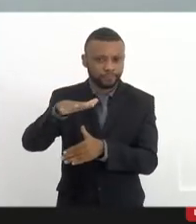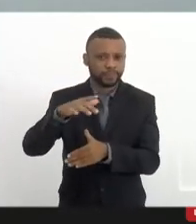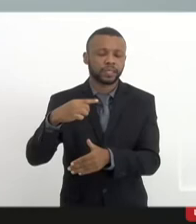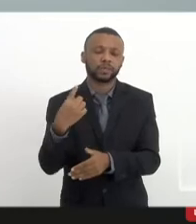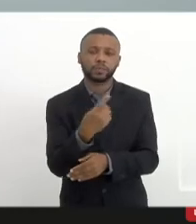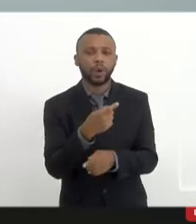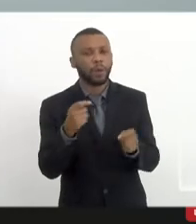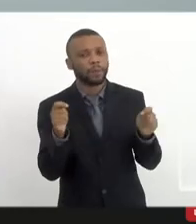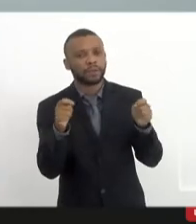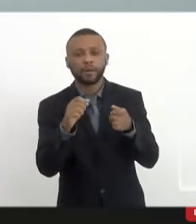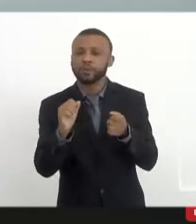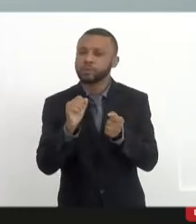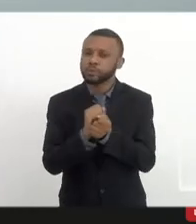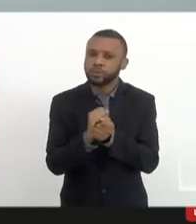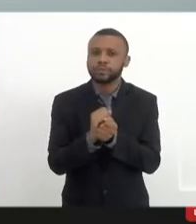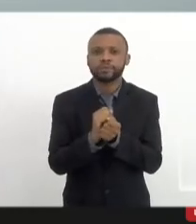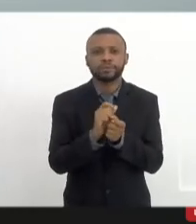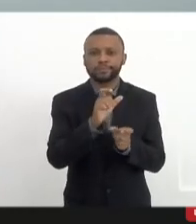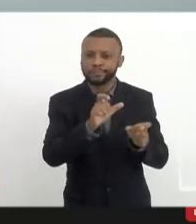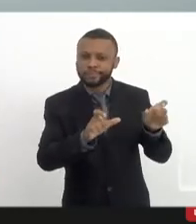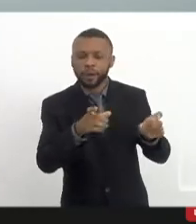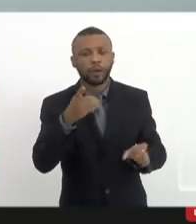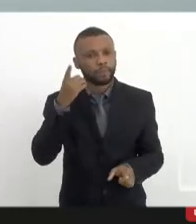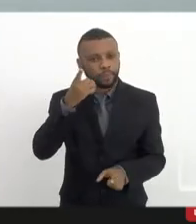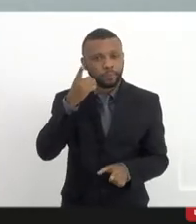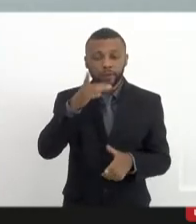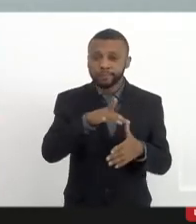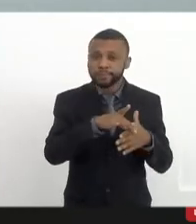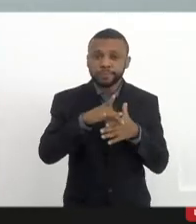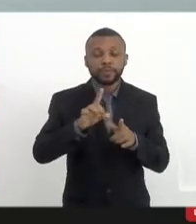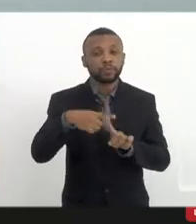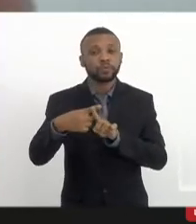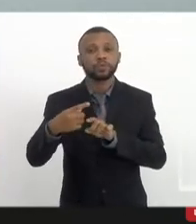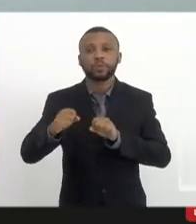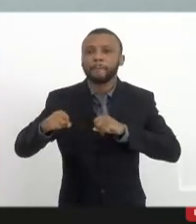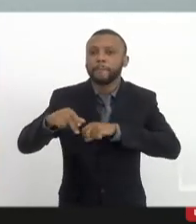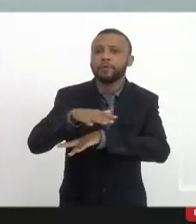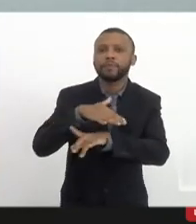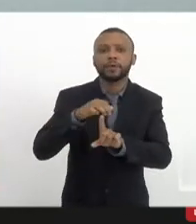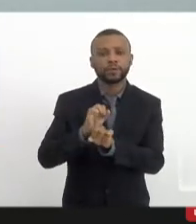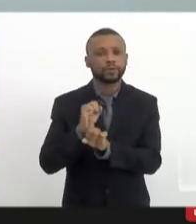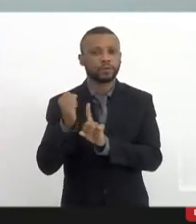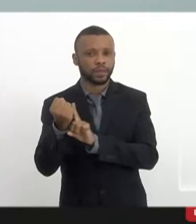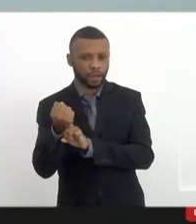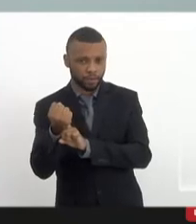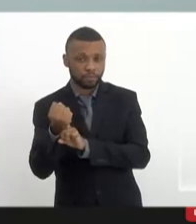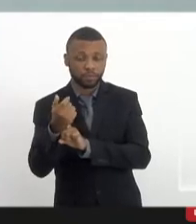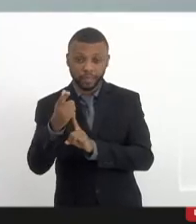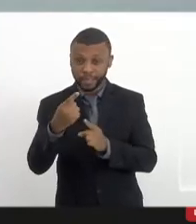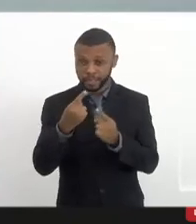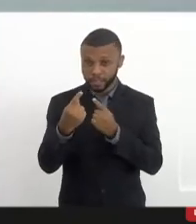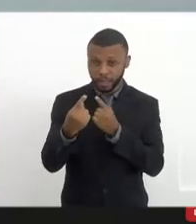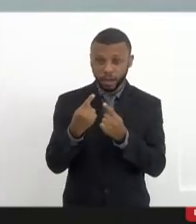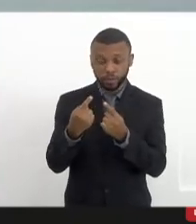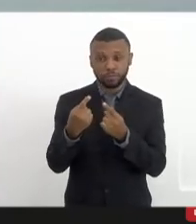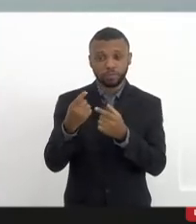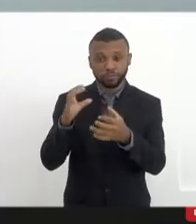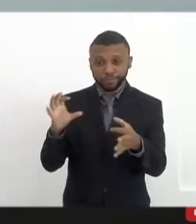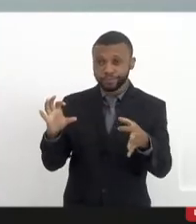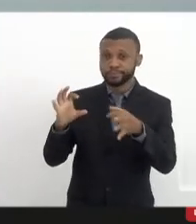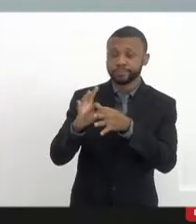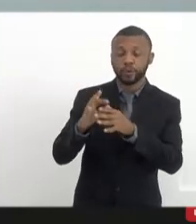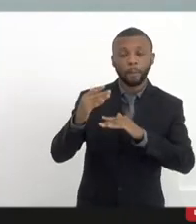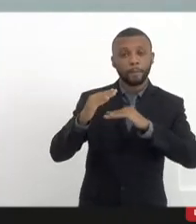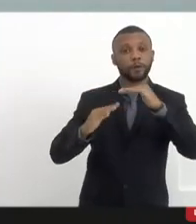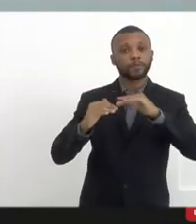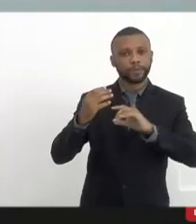juntos, os parlamentares que integram a frente e os movimentos sociais, porque essa frente só tem sentido em diálogo com os movimentos sociais da comunicação, organizar